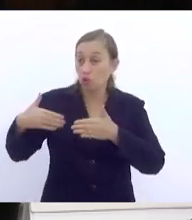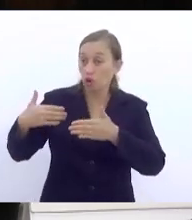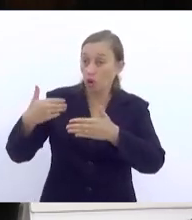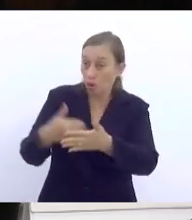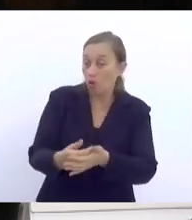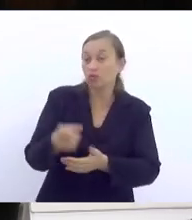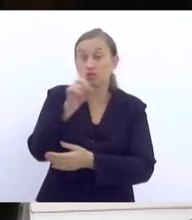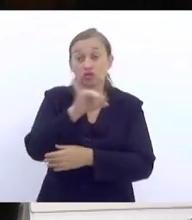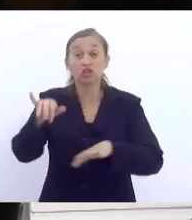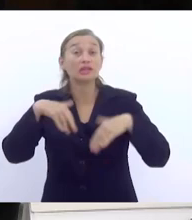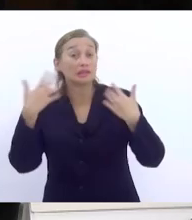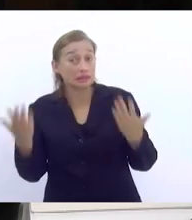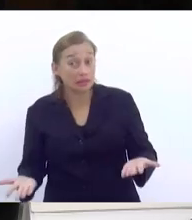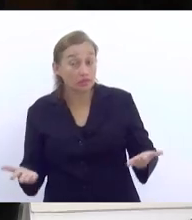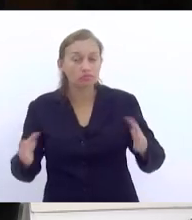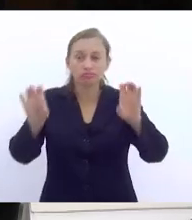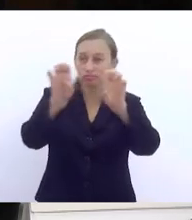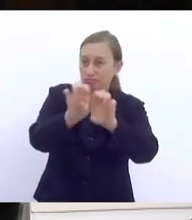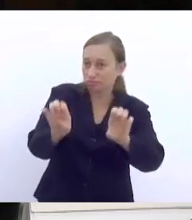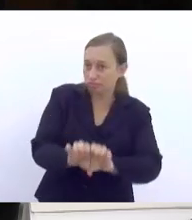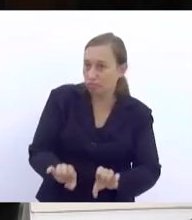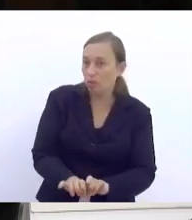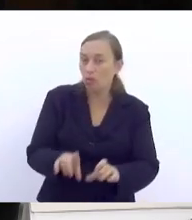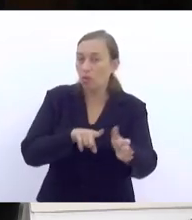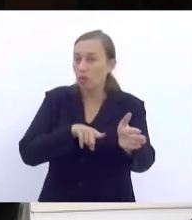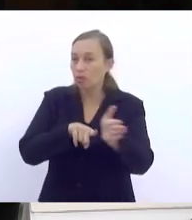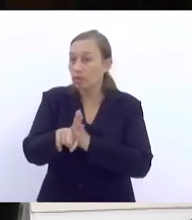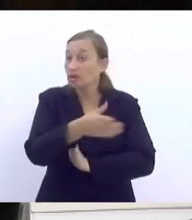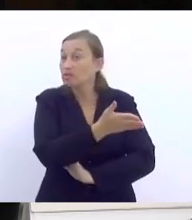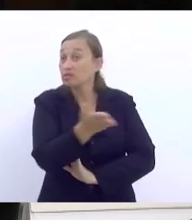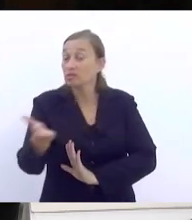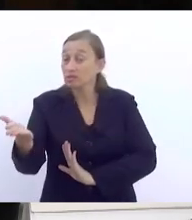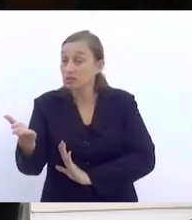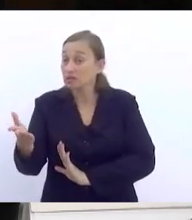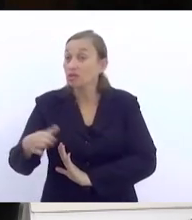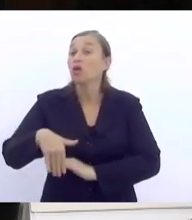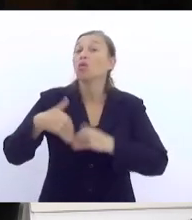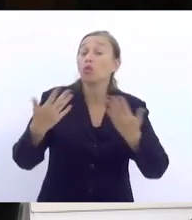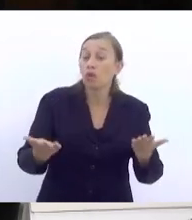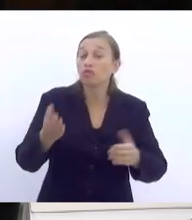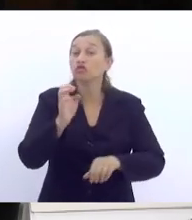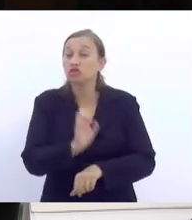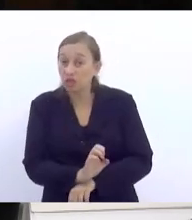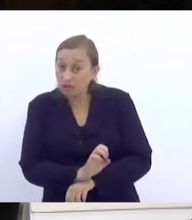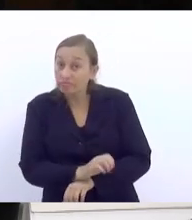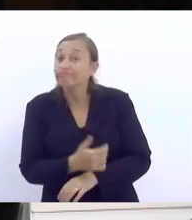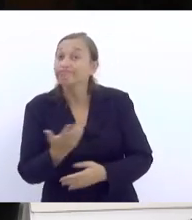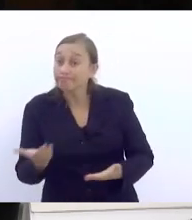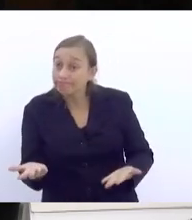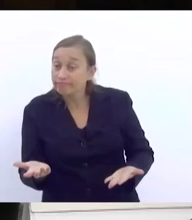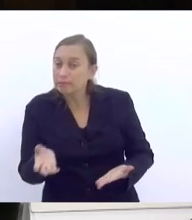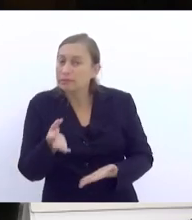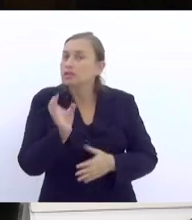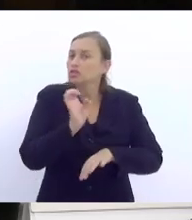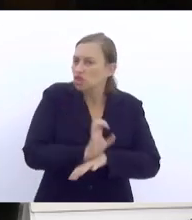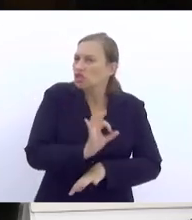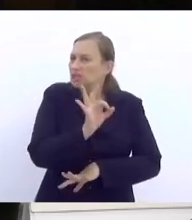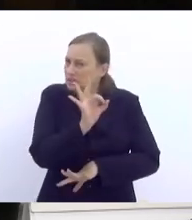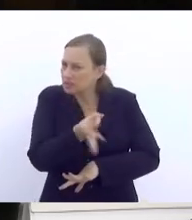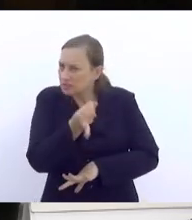dia. Então, nessa estrutura, eu pergunto a vocês que Estado é esse? E se esse Estado, de fato,